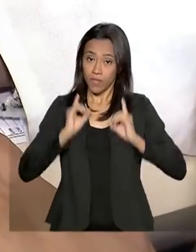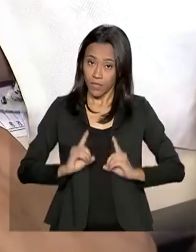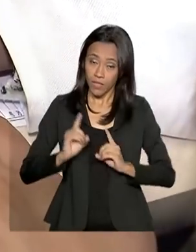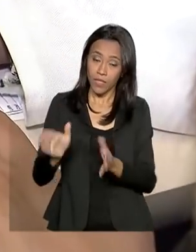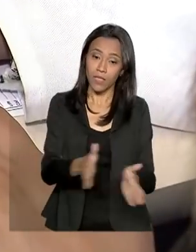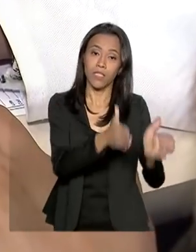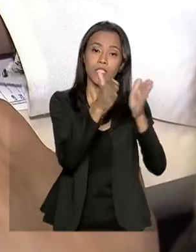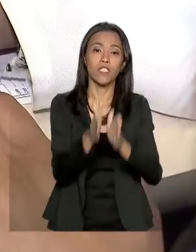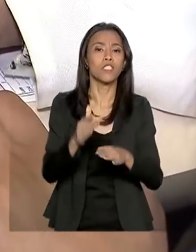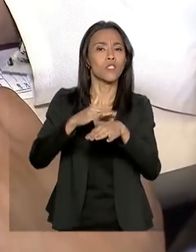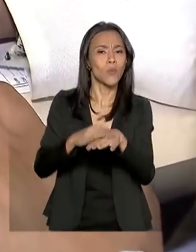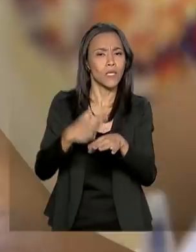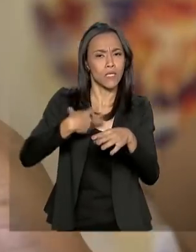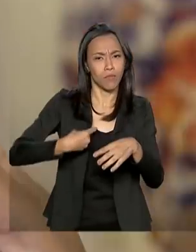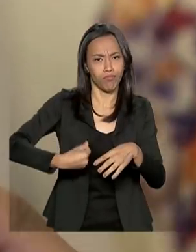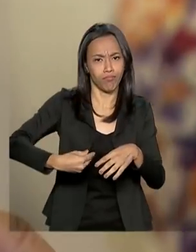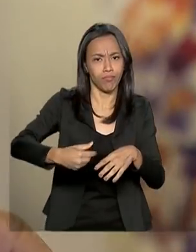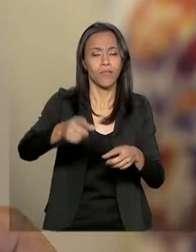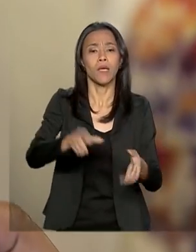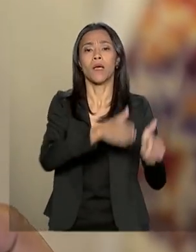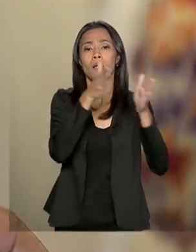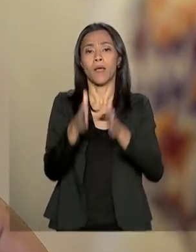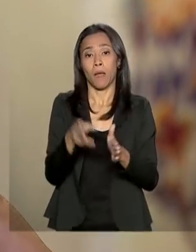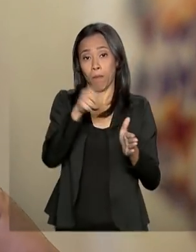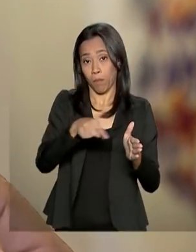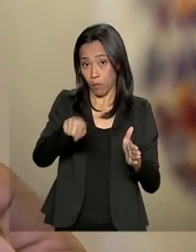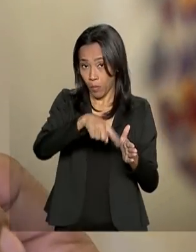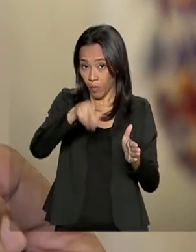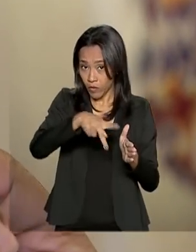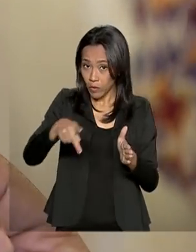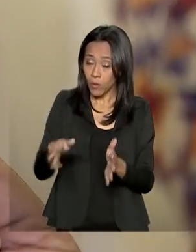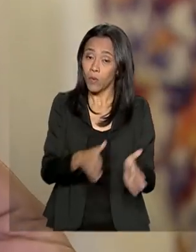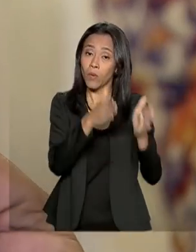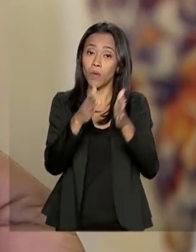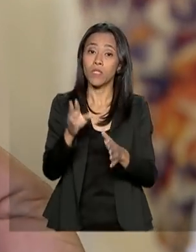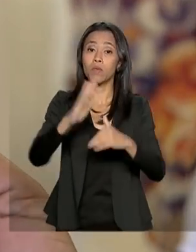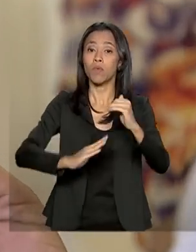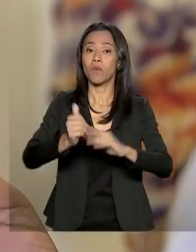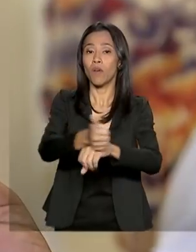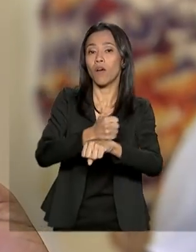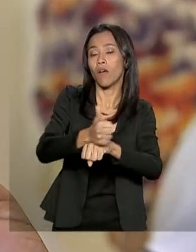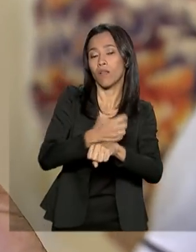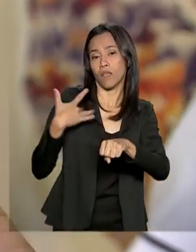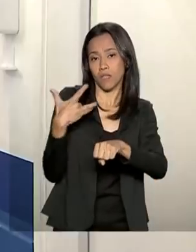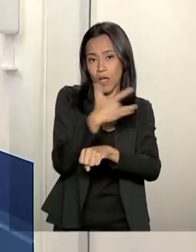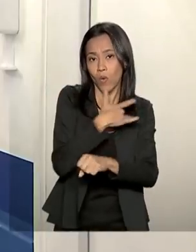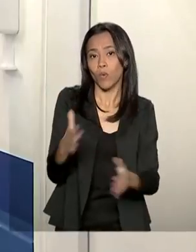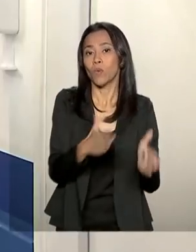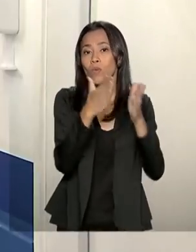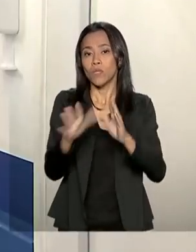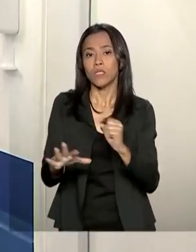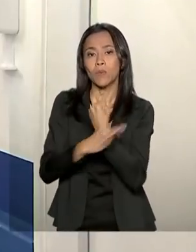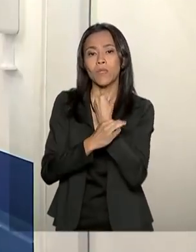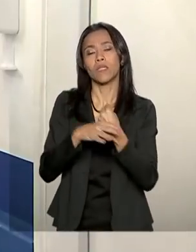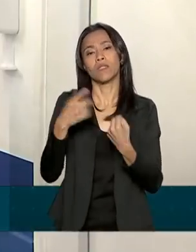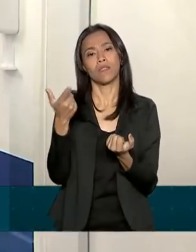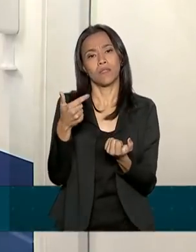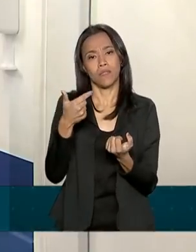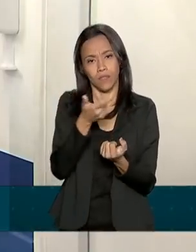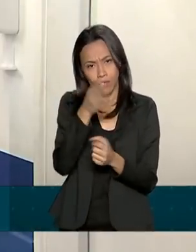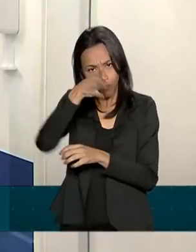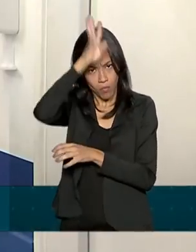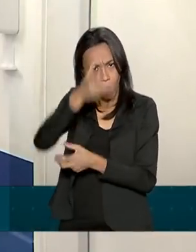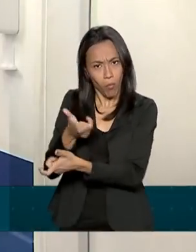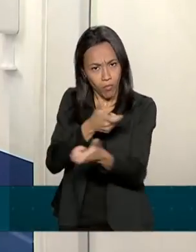doentes crônicos, professores e profissionais da saúde e das forças de segurança e salvamento. A cidade de São Paulo não